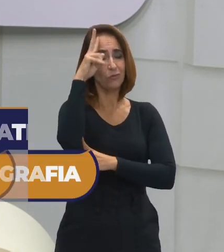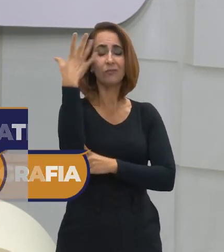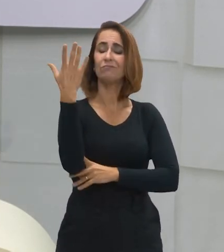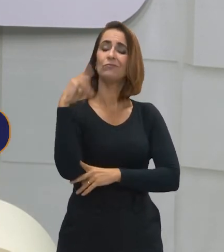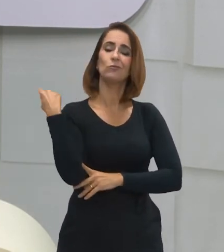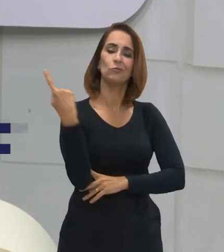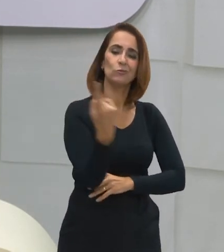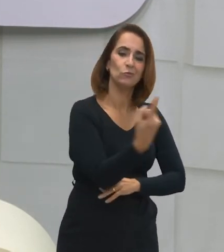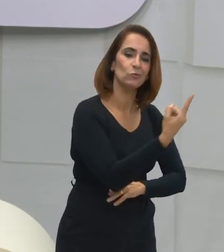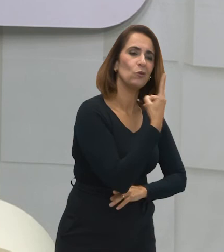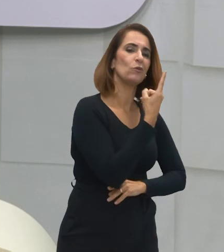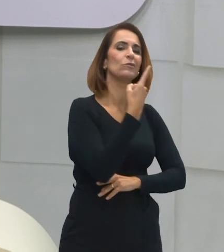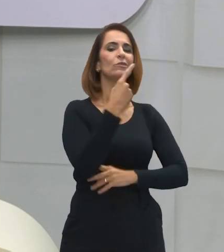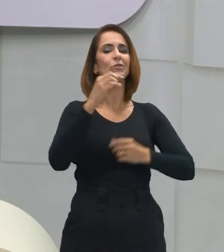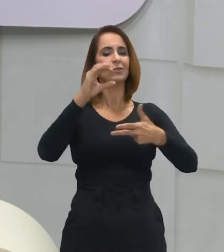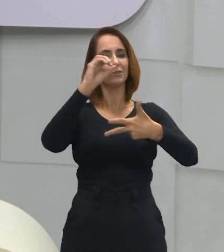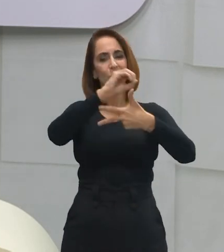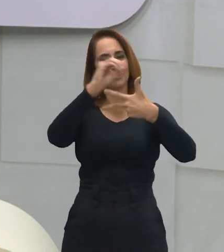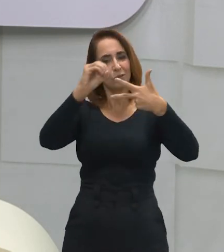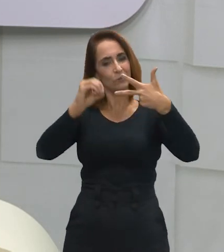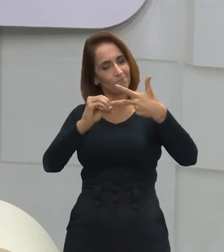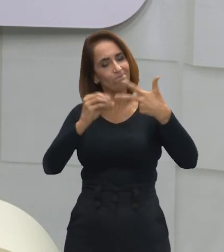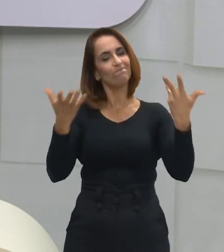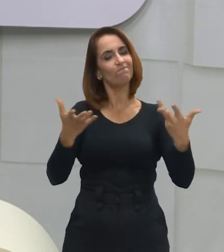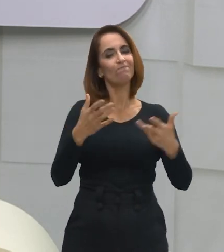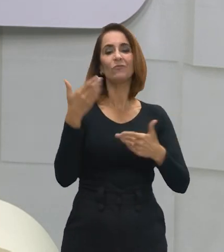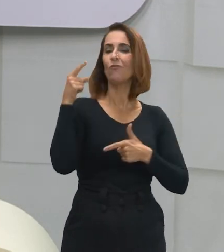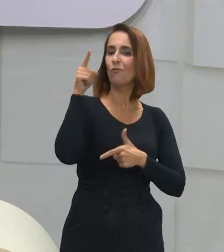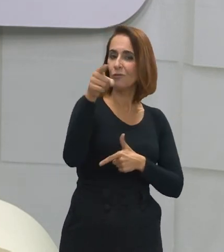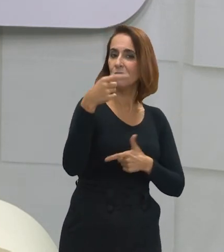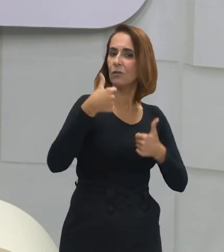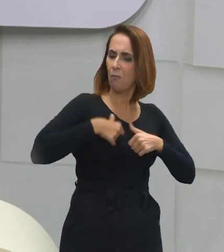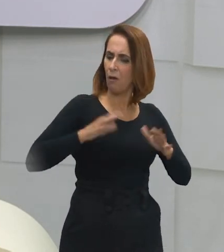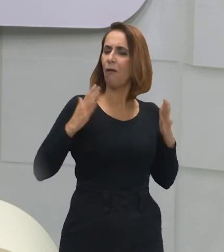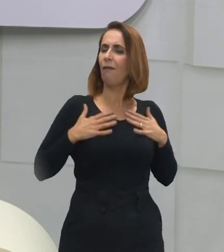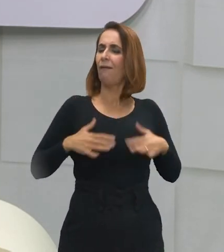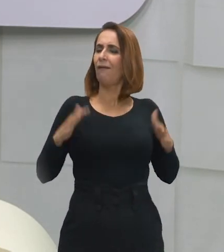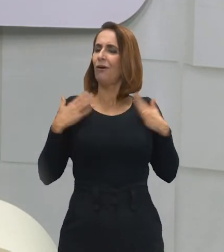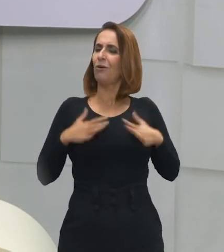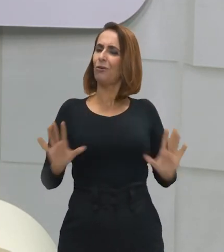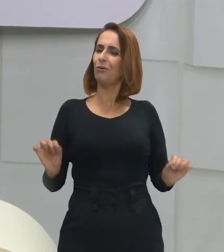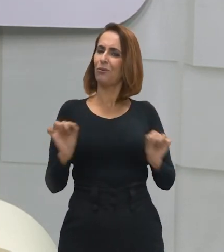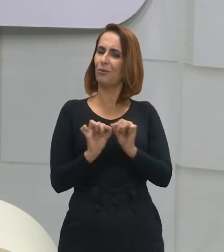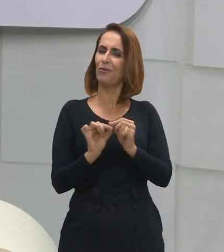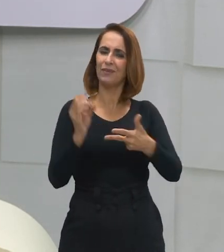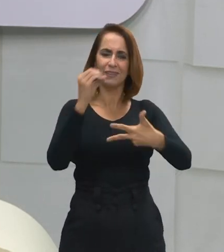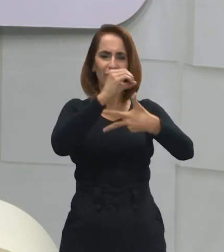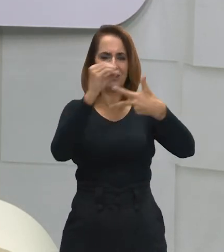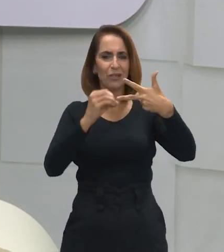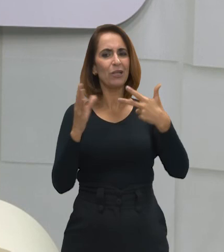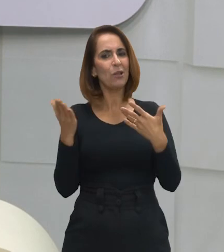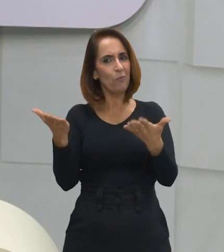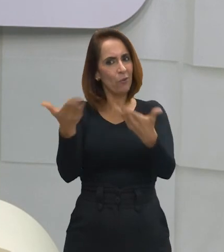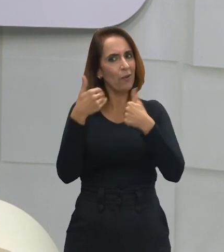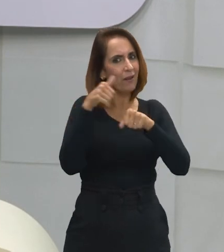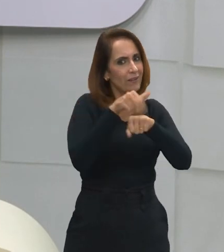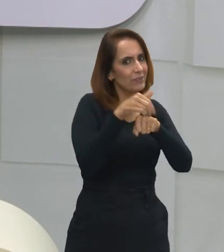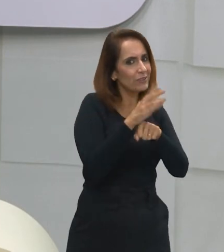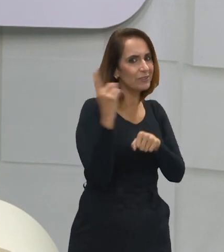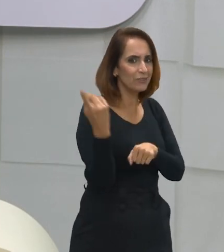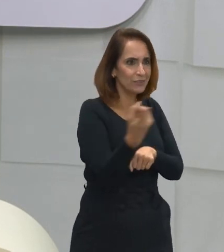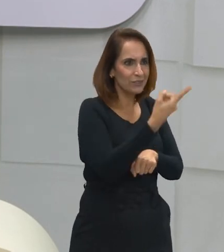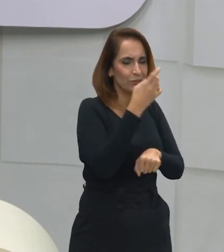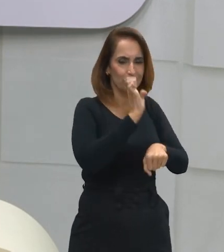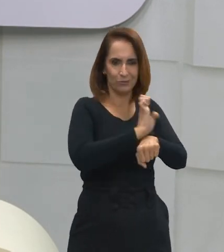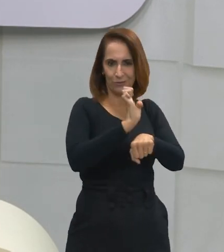História do nosso Exame Nacional do Ensino Médio. E você, está mais tranquilo para fazer o Enem depois de pegar essas dicas com os